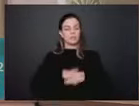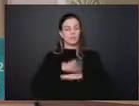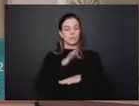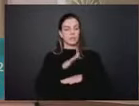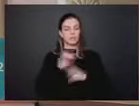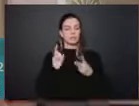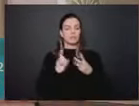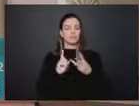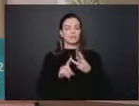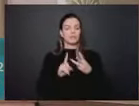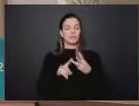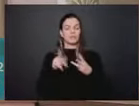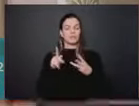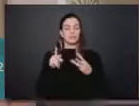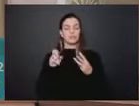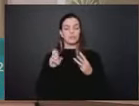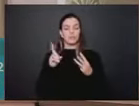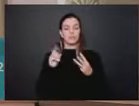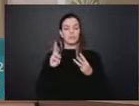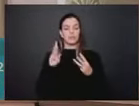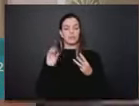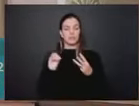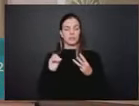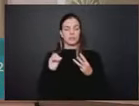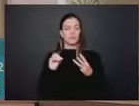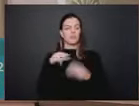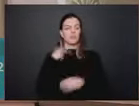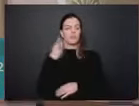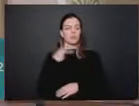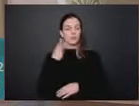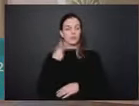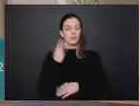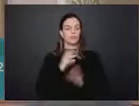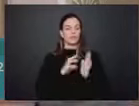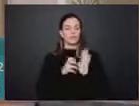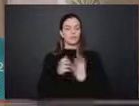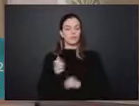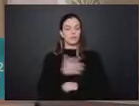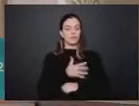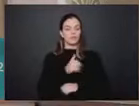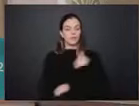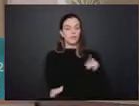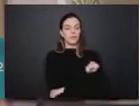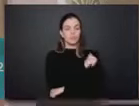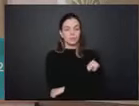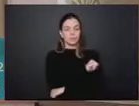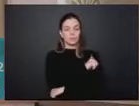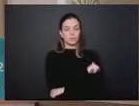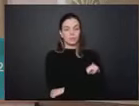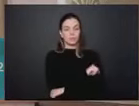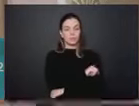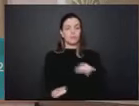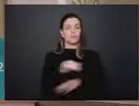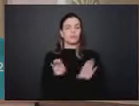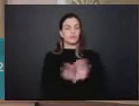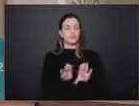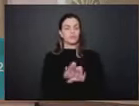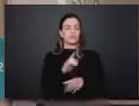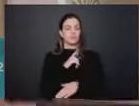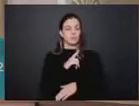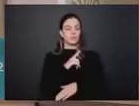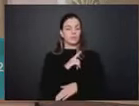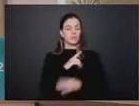Pedro Duarte, vereador do Partido Novo do Rio de Janeiro. E temos também o Francesco